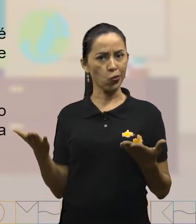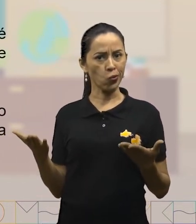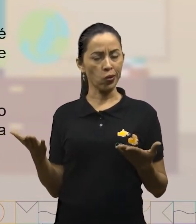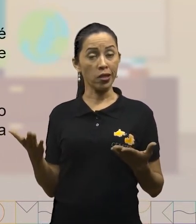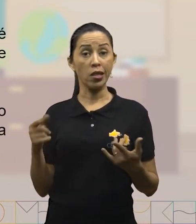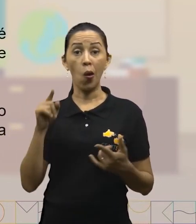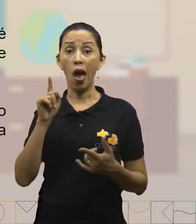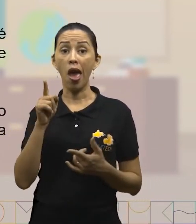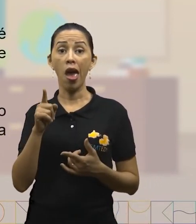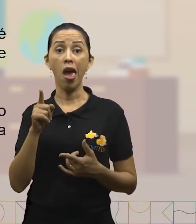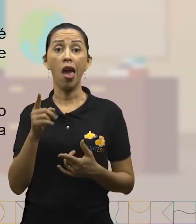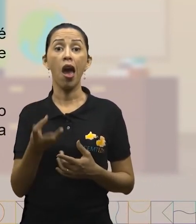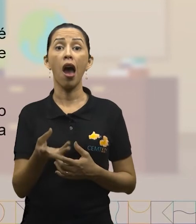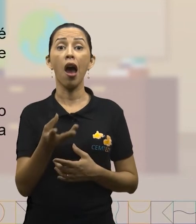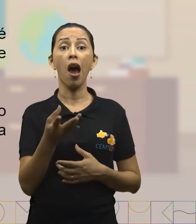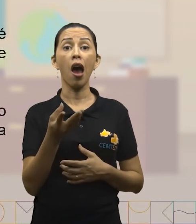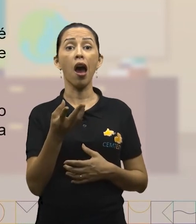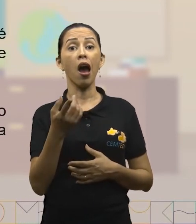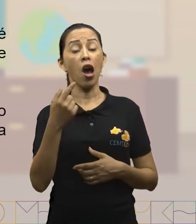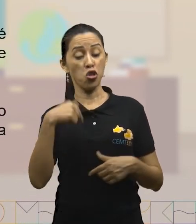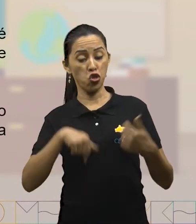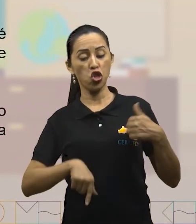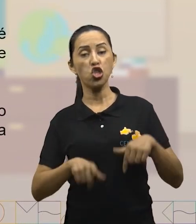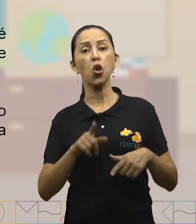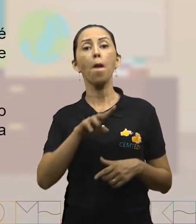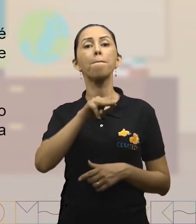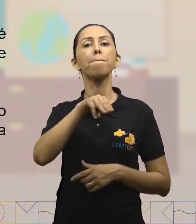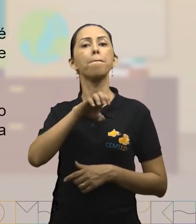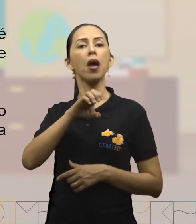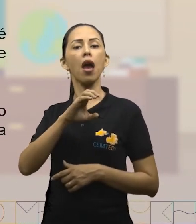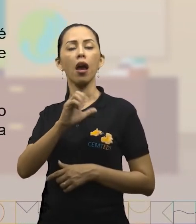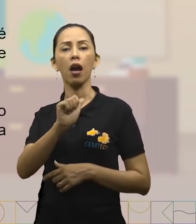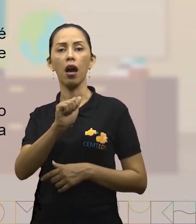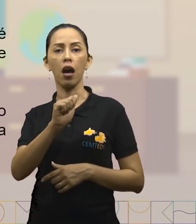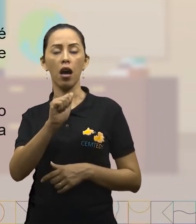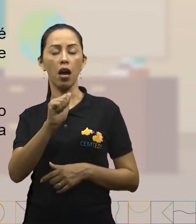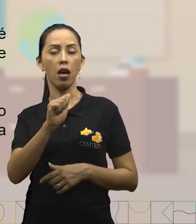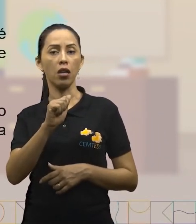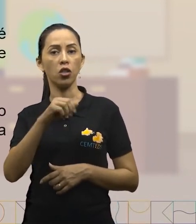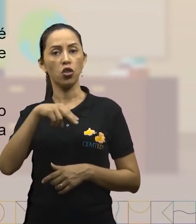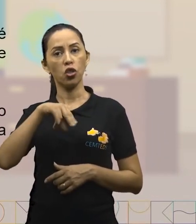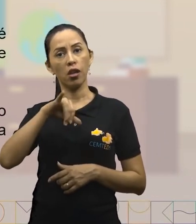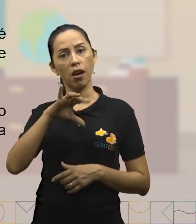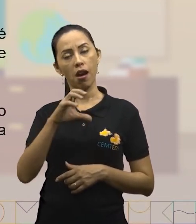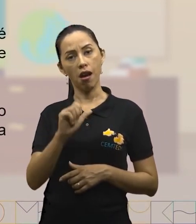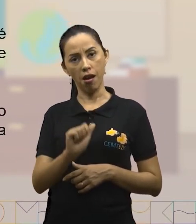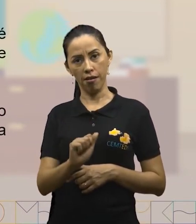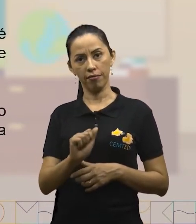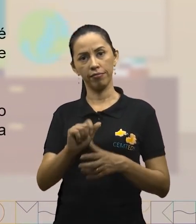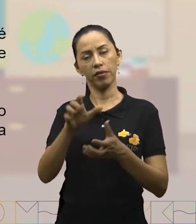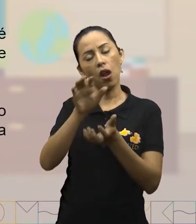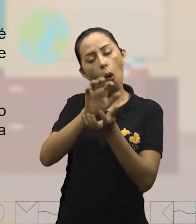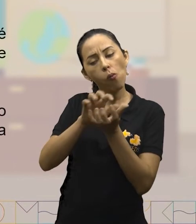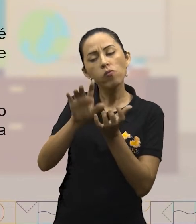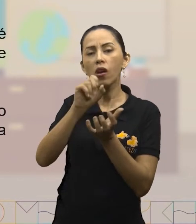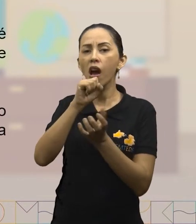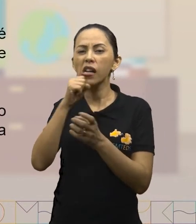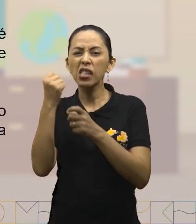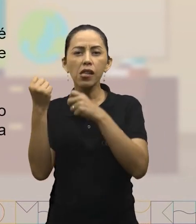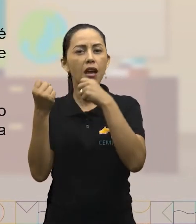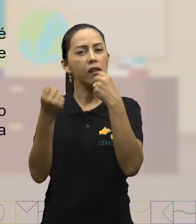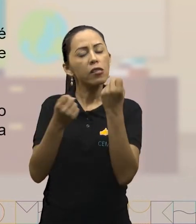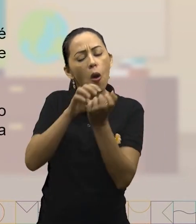digestão mecânica é aquela na qual o alimento é amassado e triturado. Essa digestão